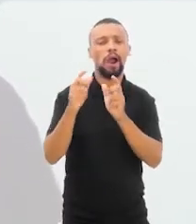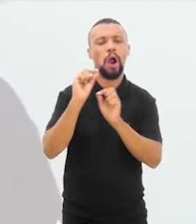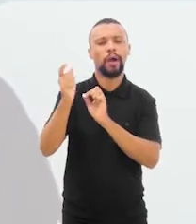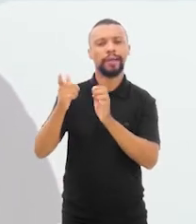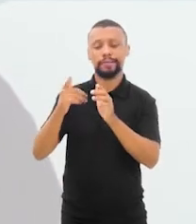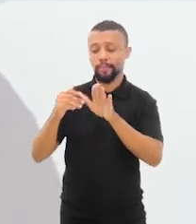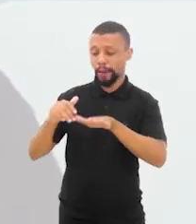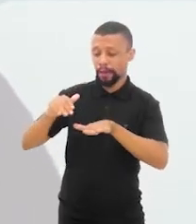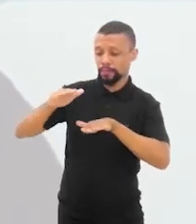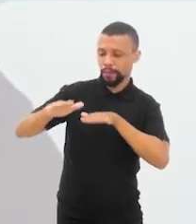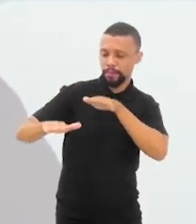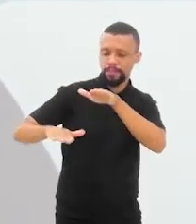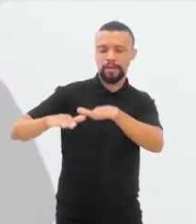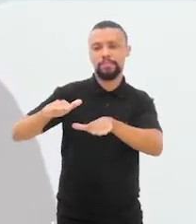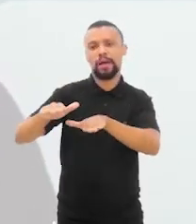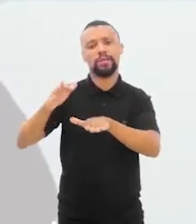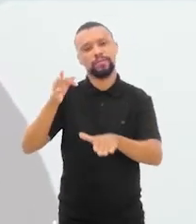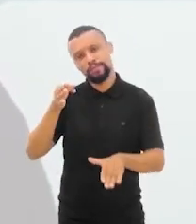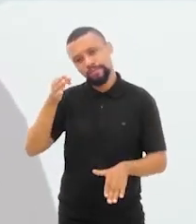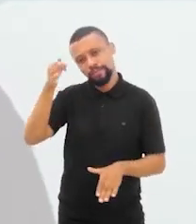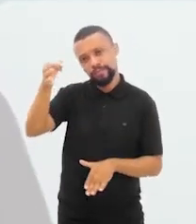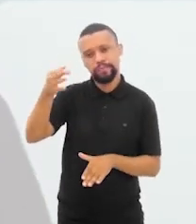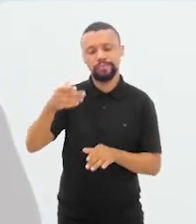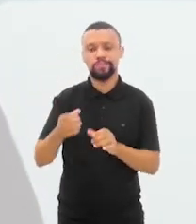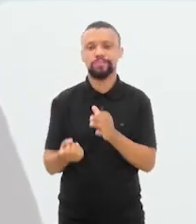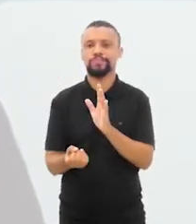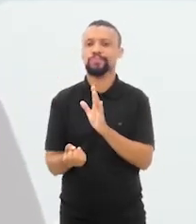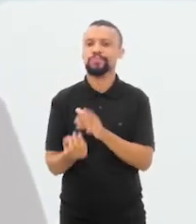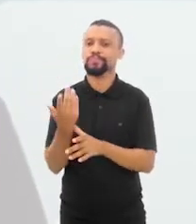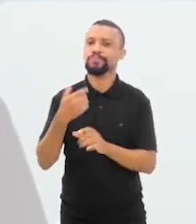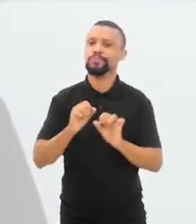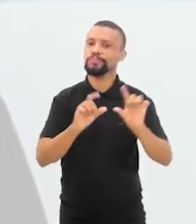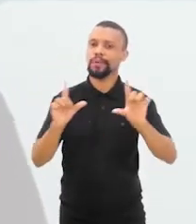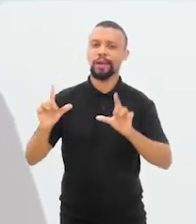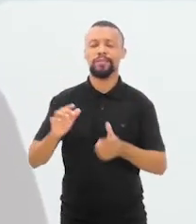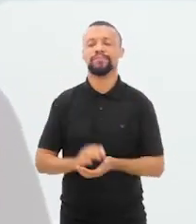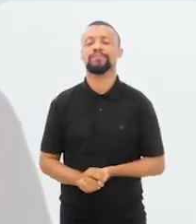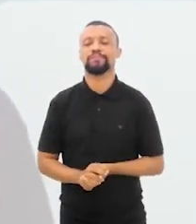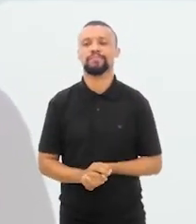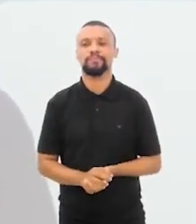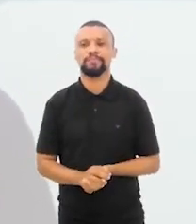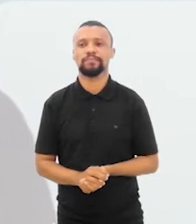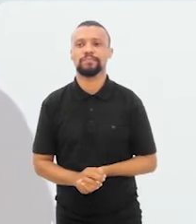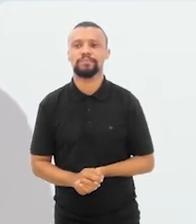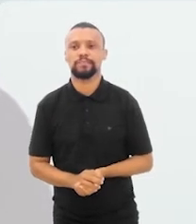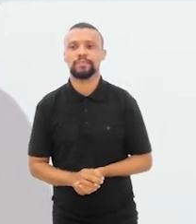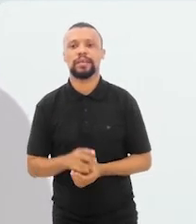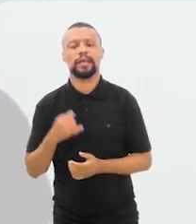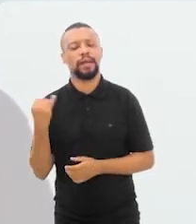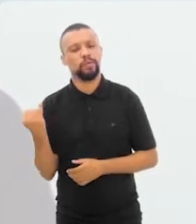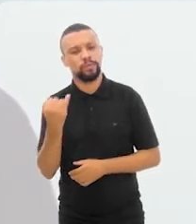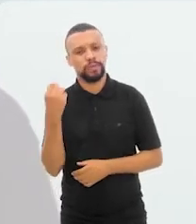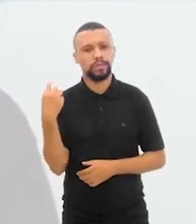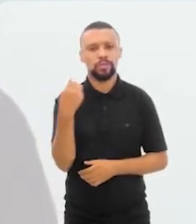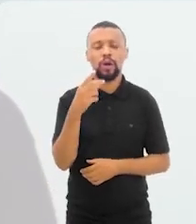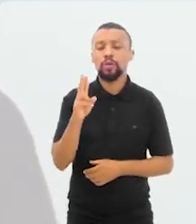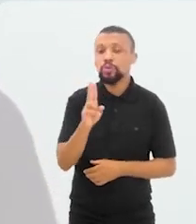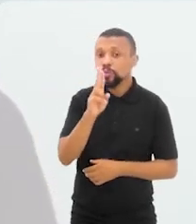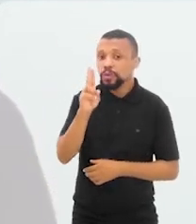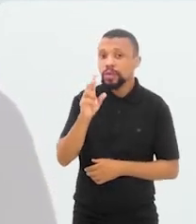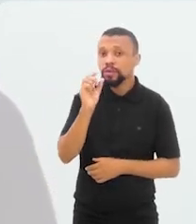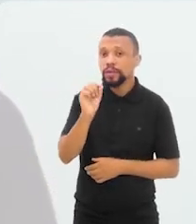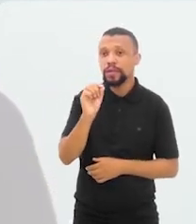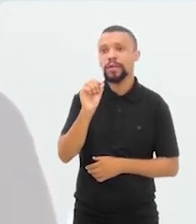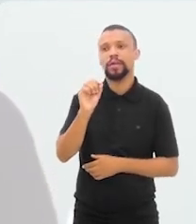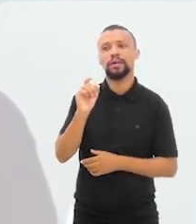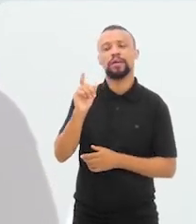e que passos a gente está dando em direção a esse observatório e nesse. Eu acho muito importante a gente, como